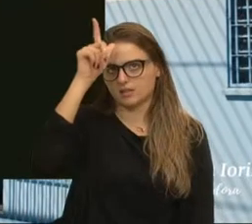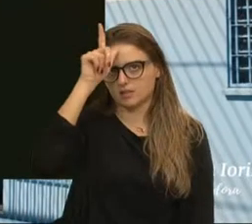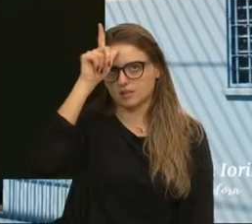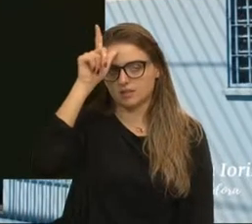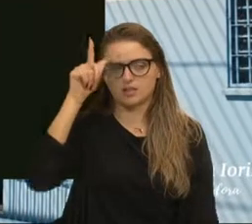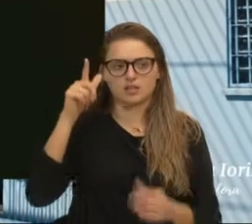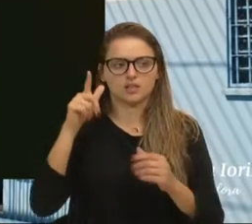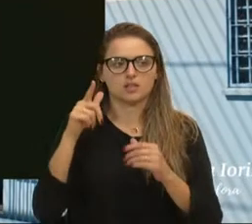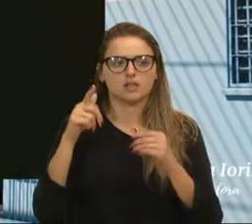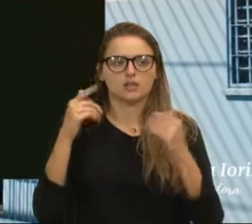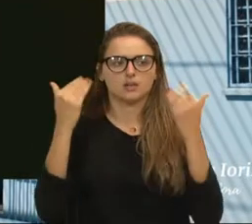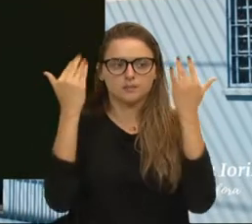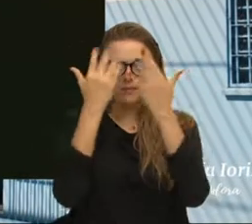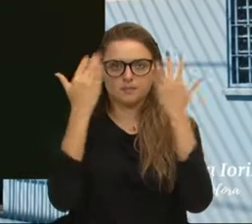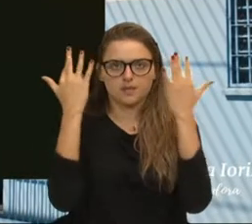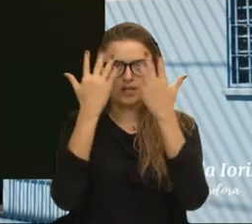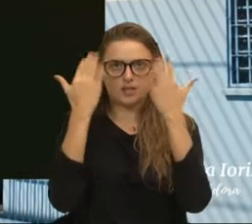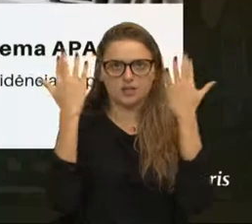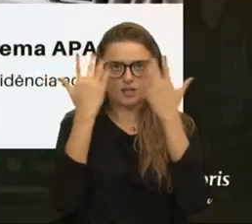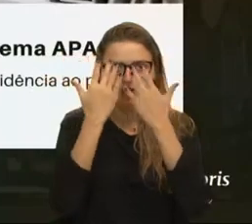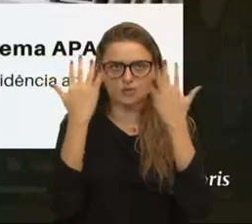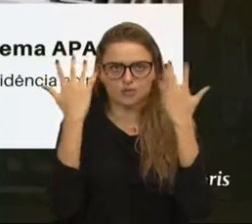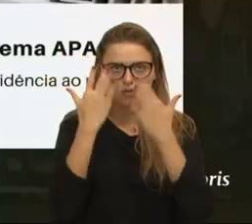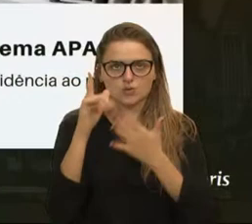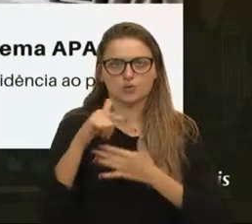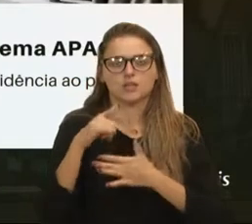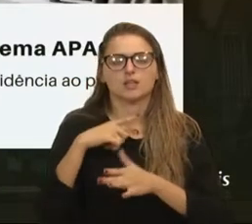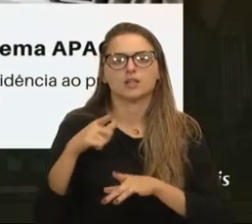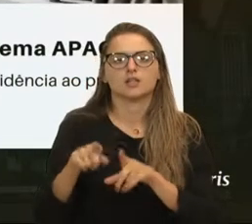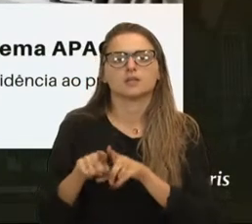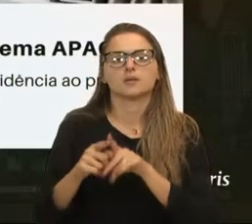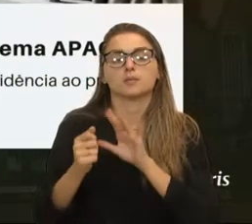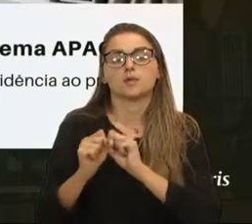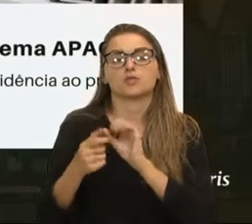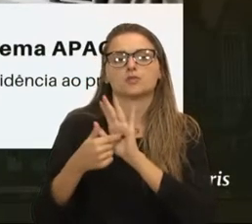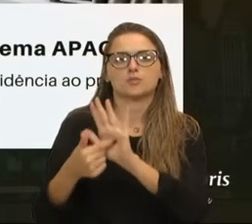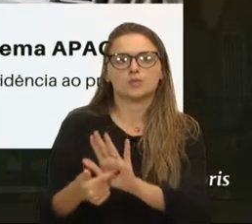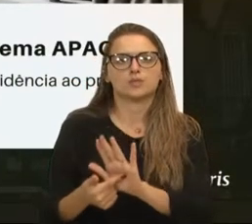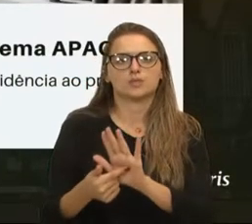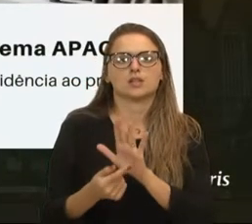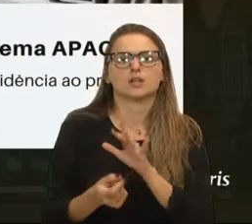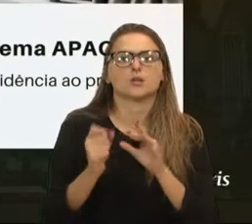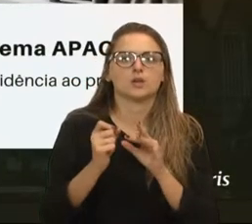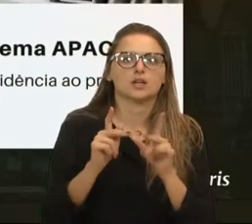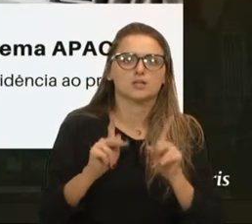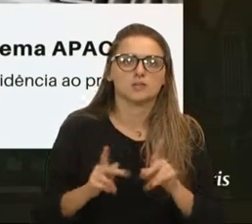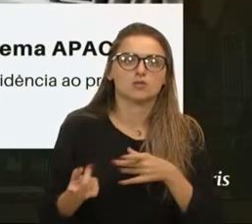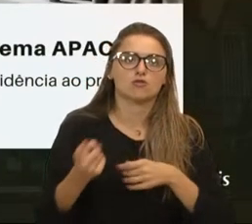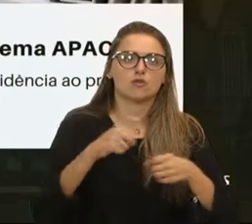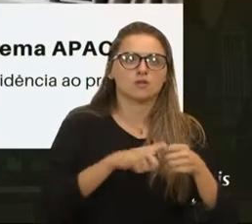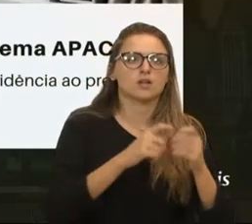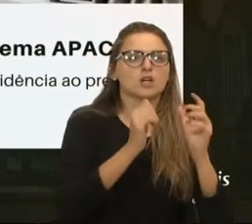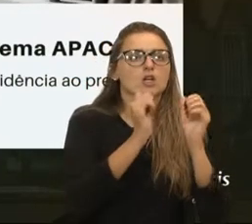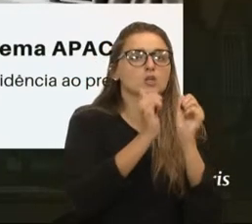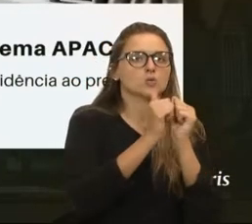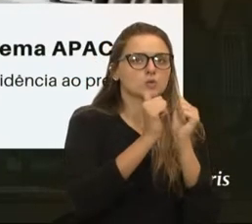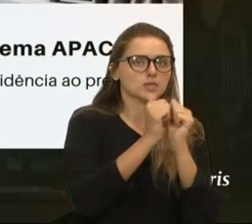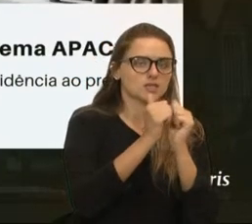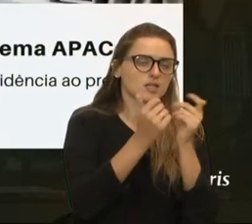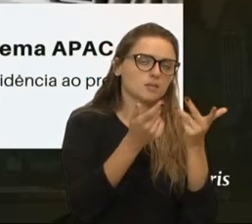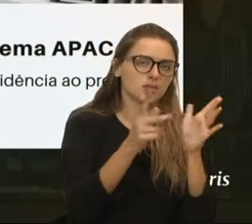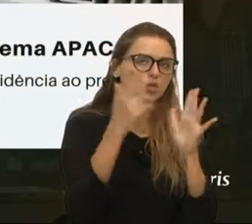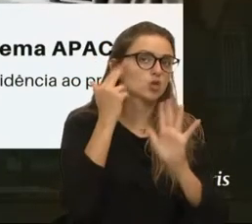outros. É muito importante, pode passar, a questão da reincidência. No sistema tradicional,